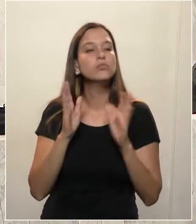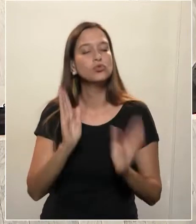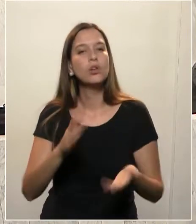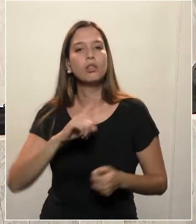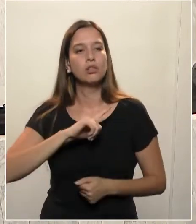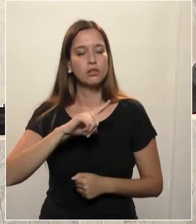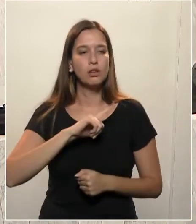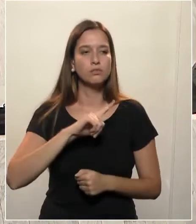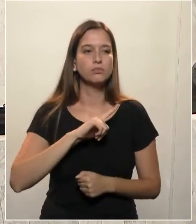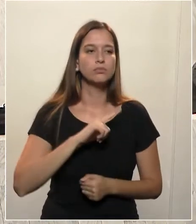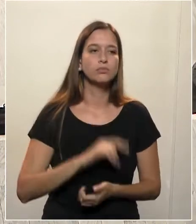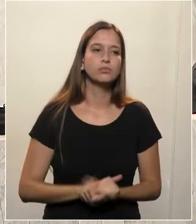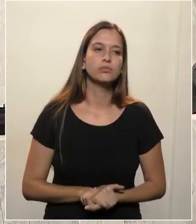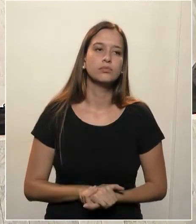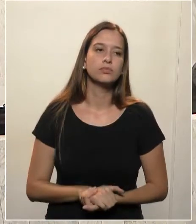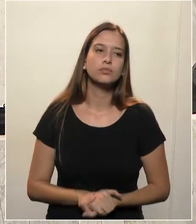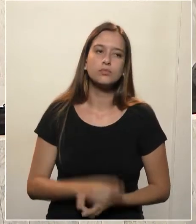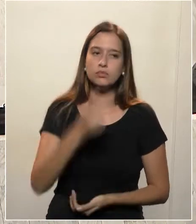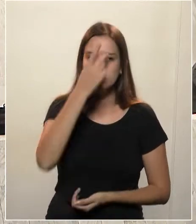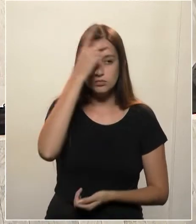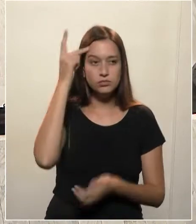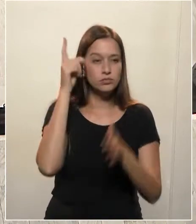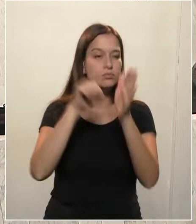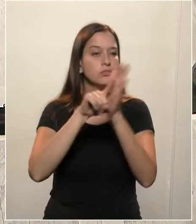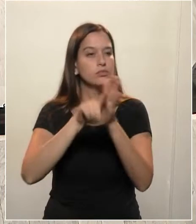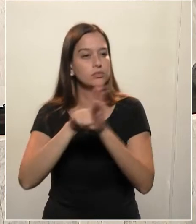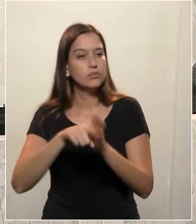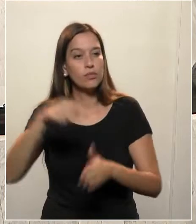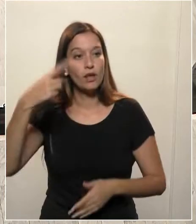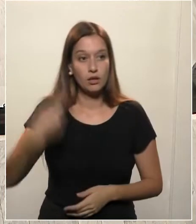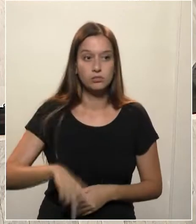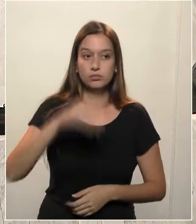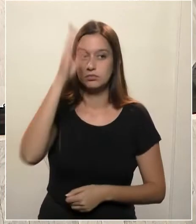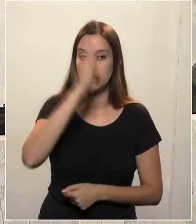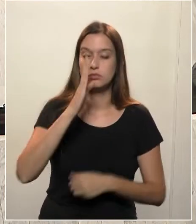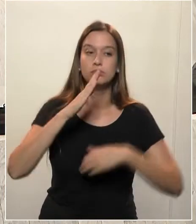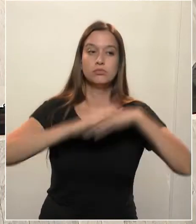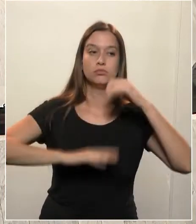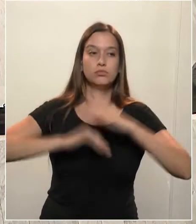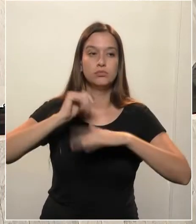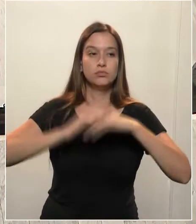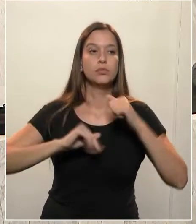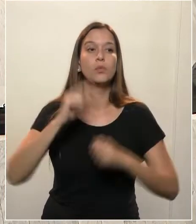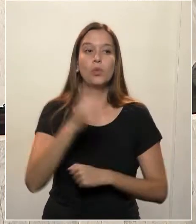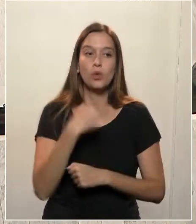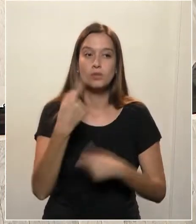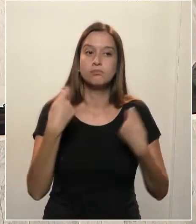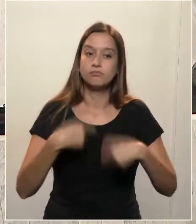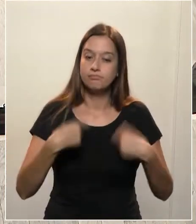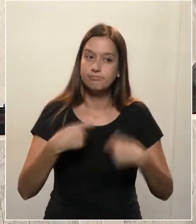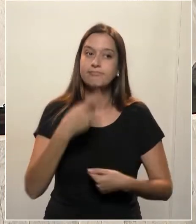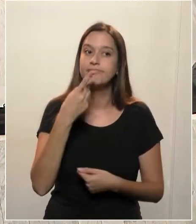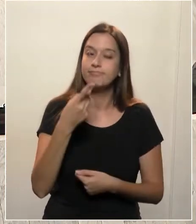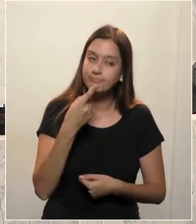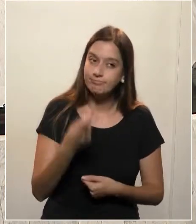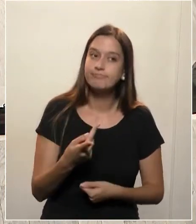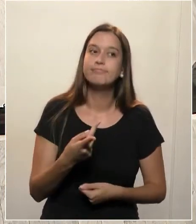A fala dos especialistas aqui no Brasil, e a gente tem aqui que enaltecer a imprensa, que tem dado